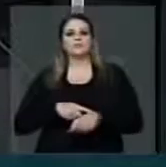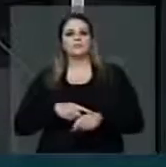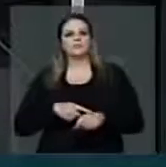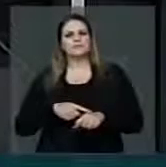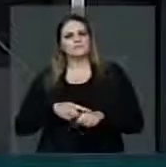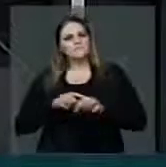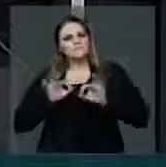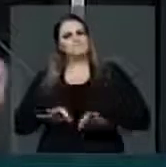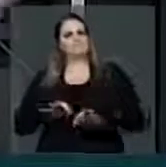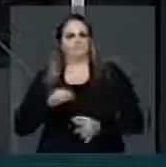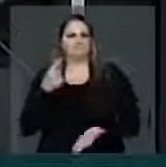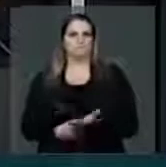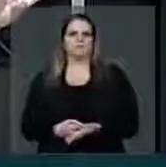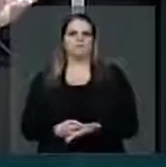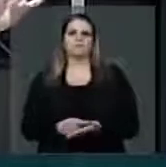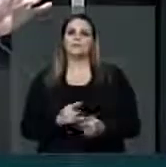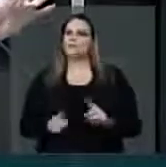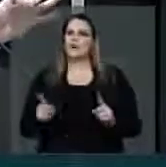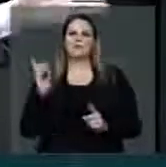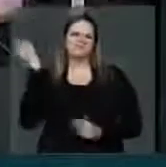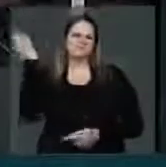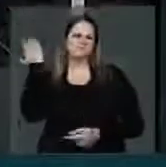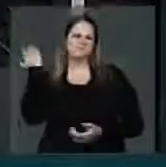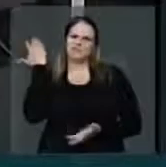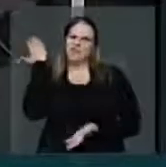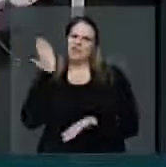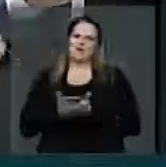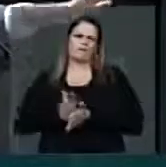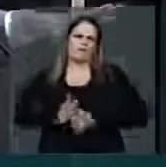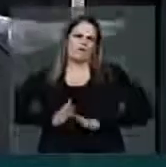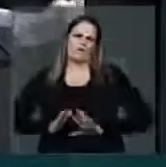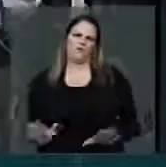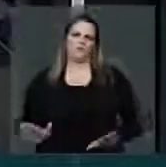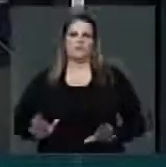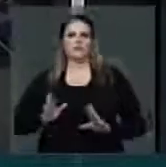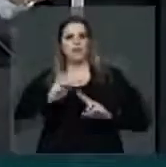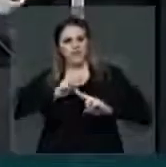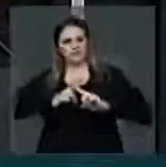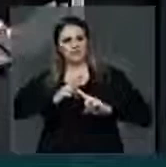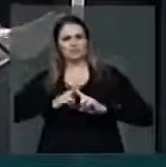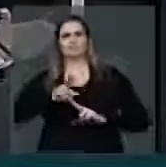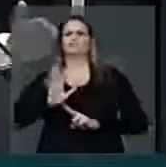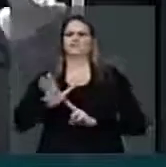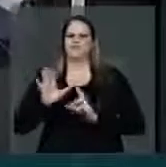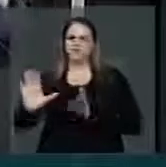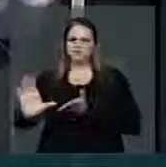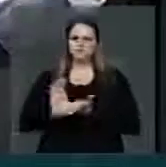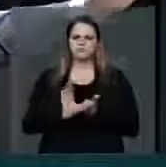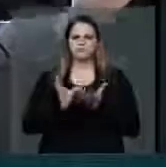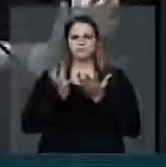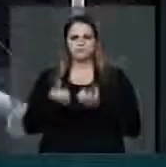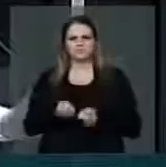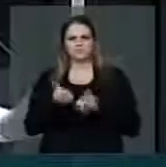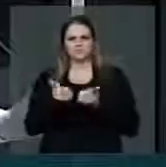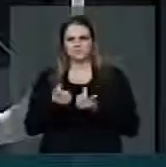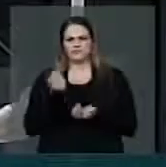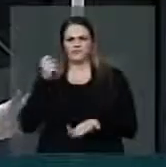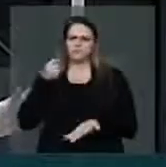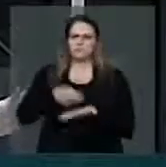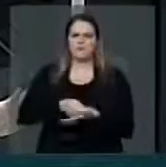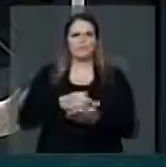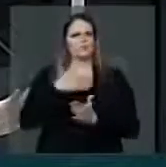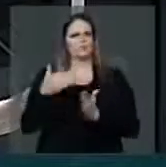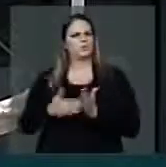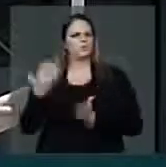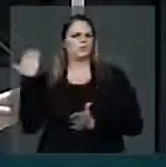isso, já acabou há muito tempo. A Caixa Econômica já recebeu recurso suficiente para cobrir o déficit desses